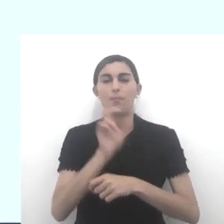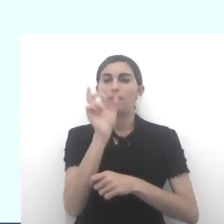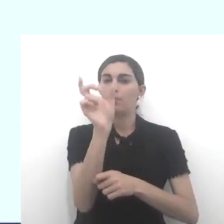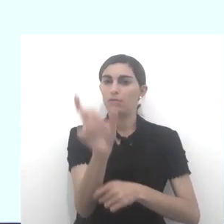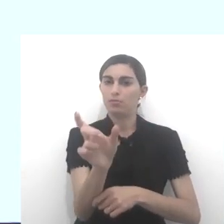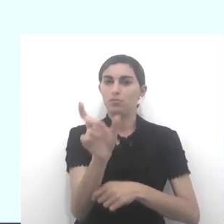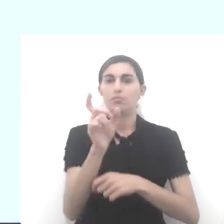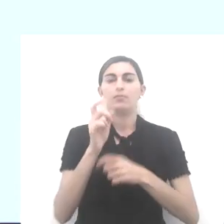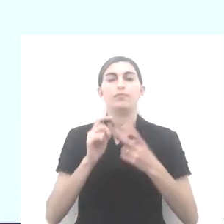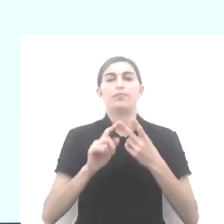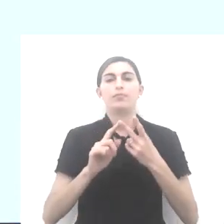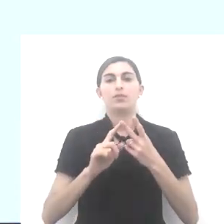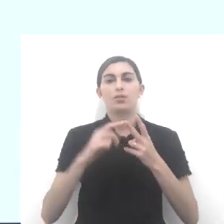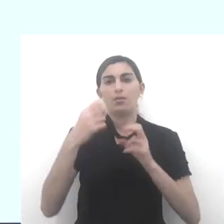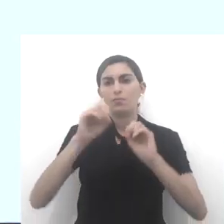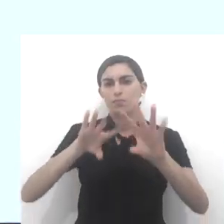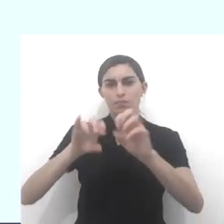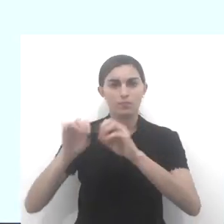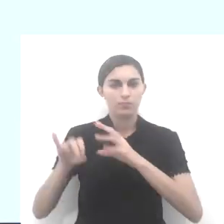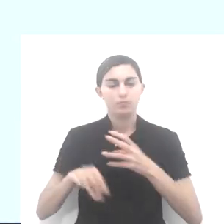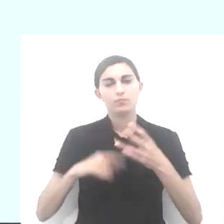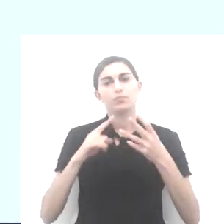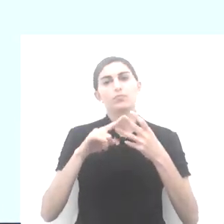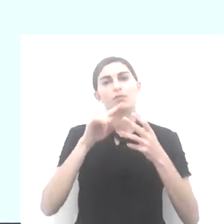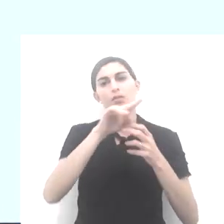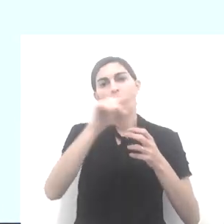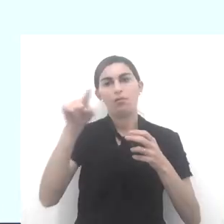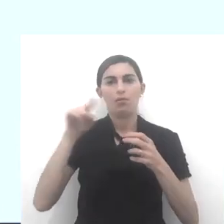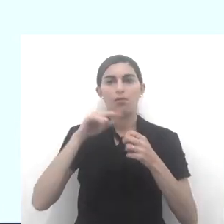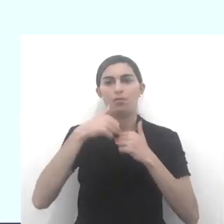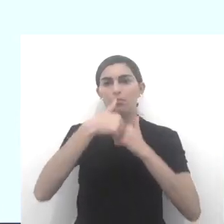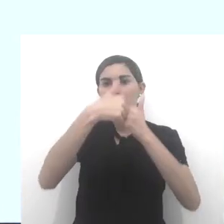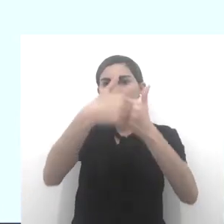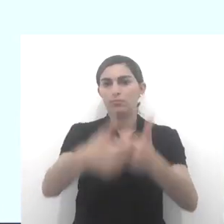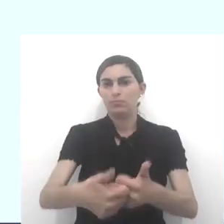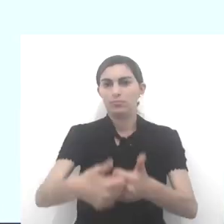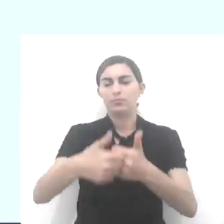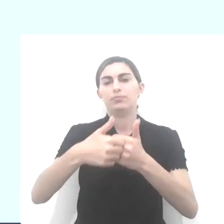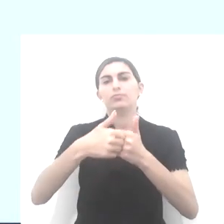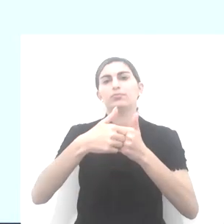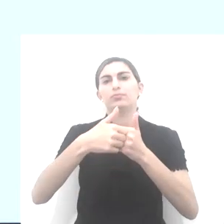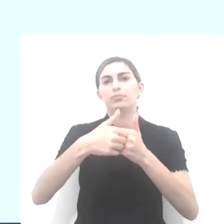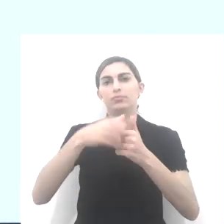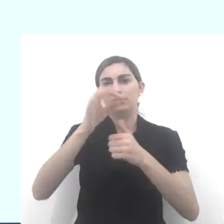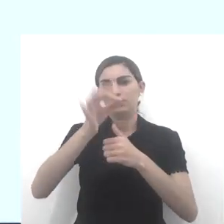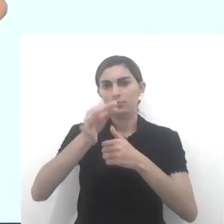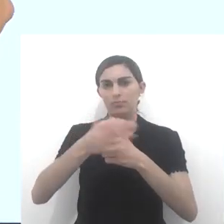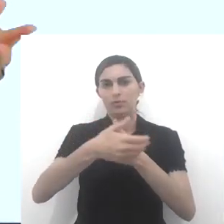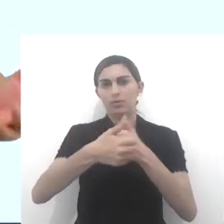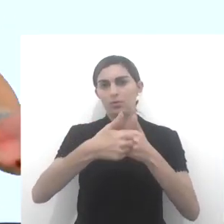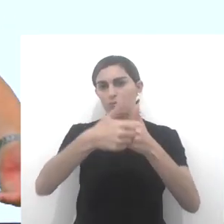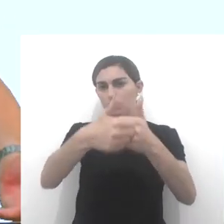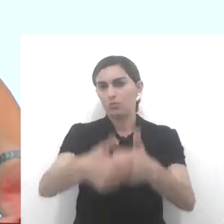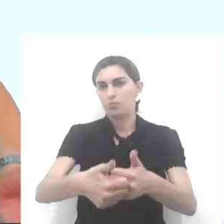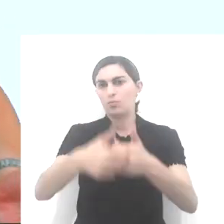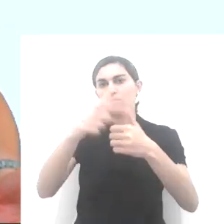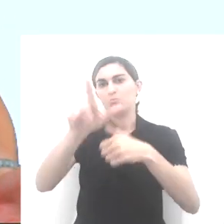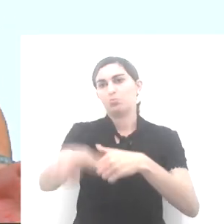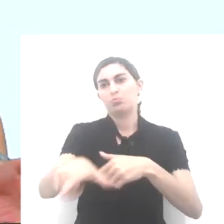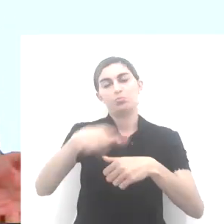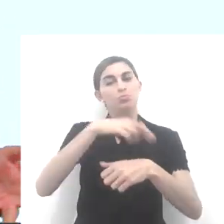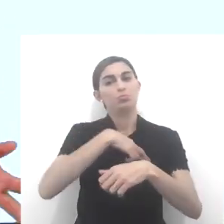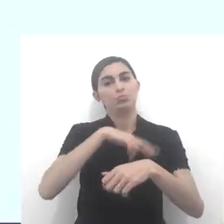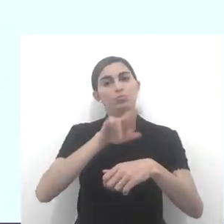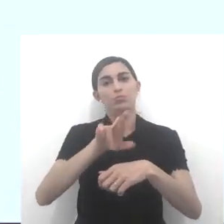a palavra, certo? A sua doutrina, ele que é o condutor, certo? De uma determinada